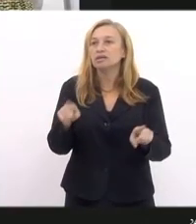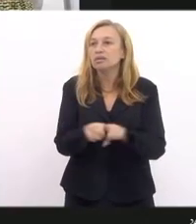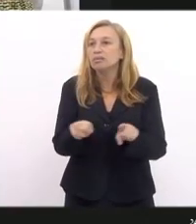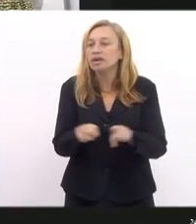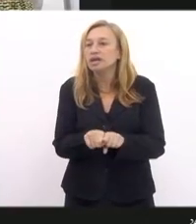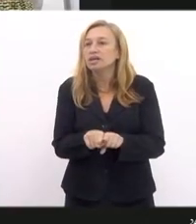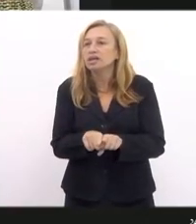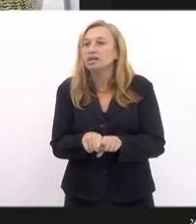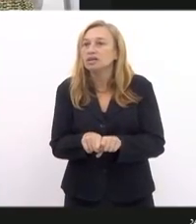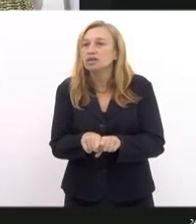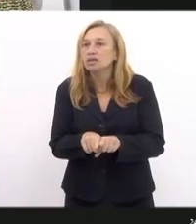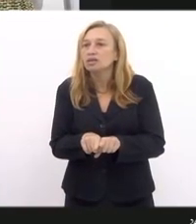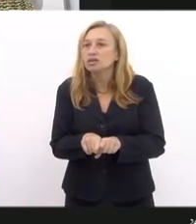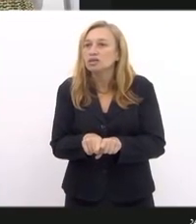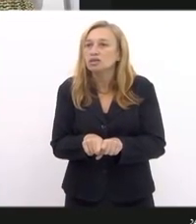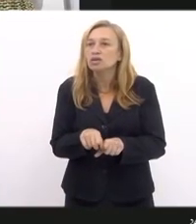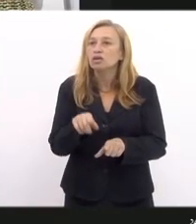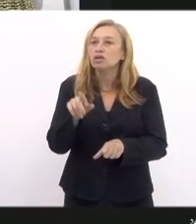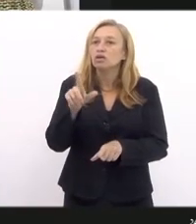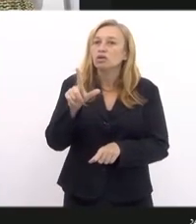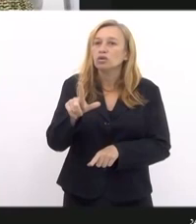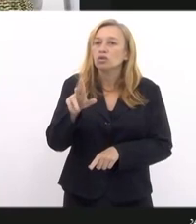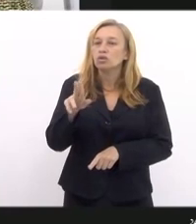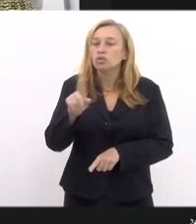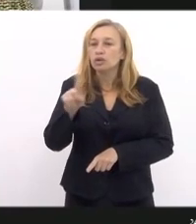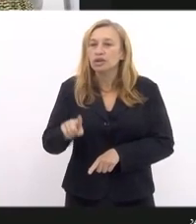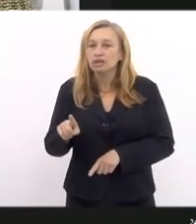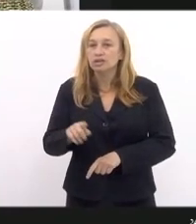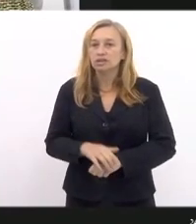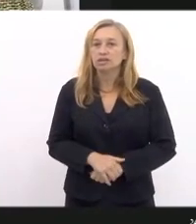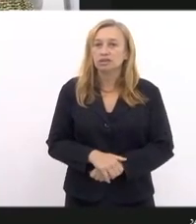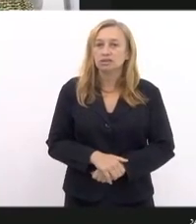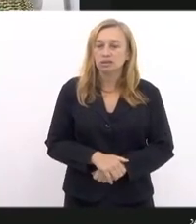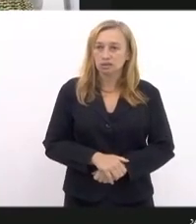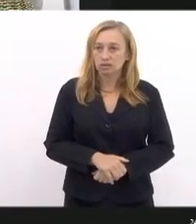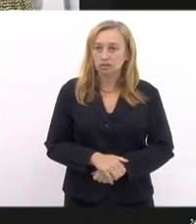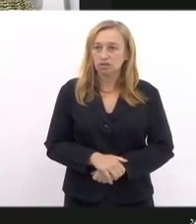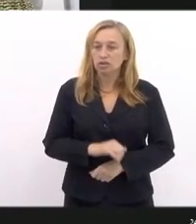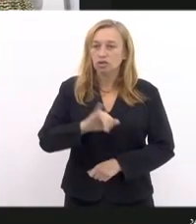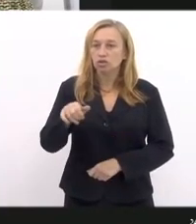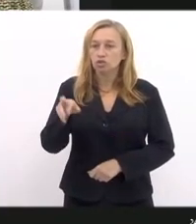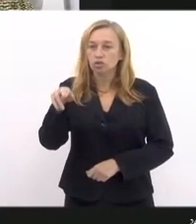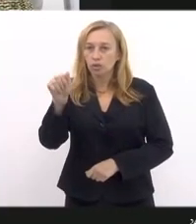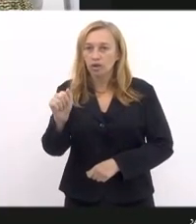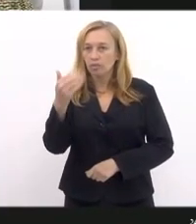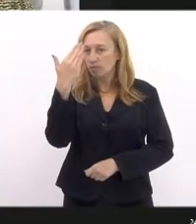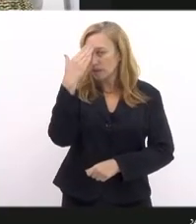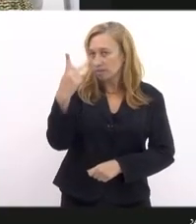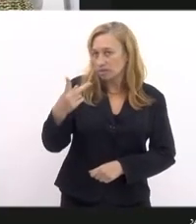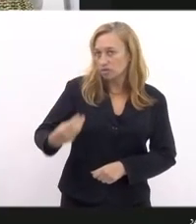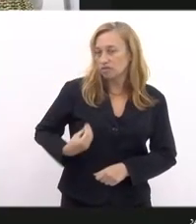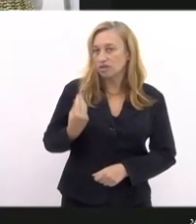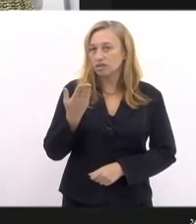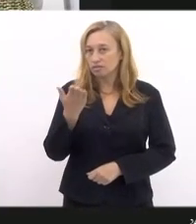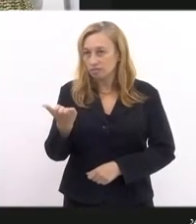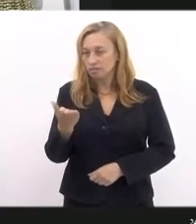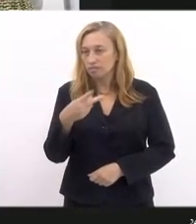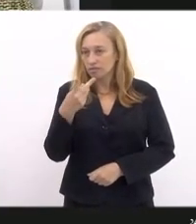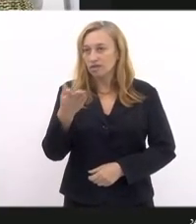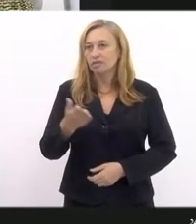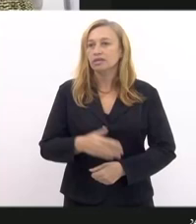o Luiz Oliveira. Jurema Werneck, obrigado pela presença, a palavra é sua.